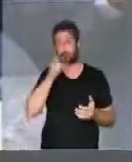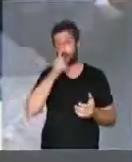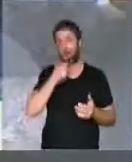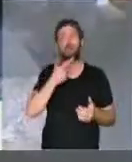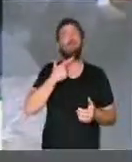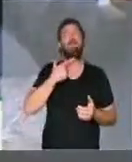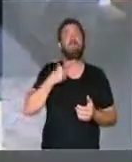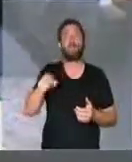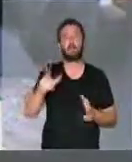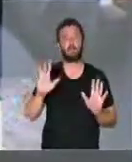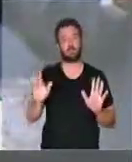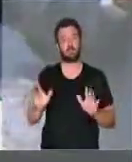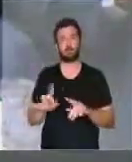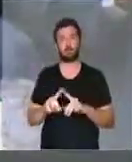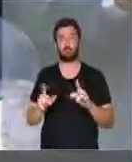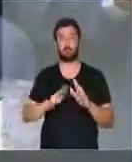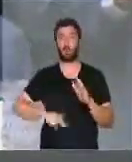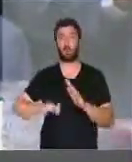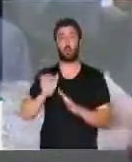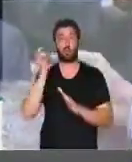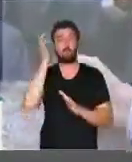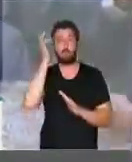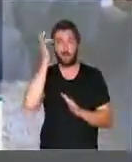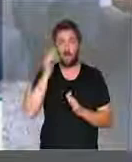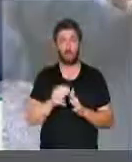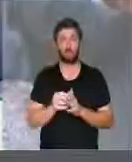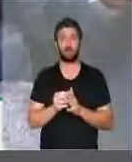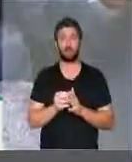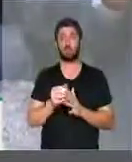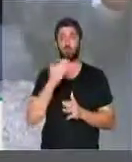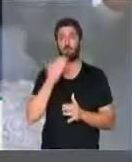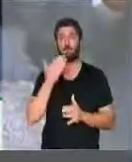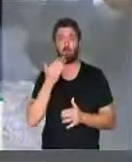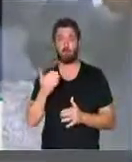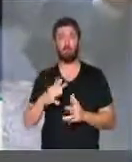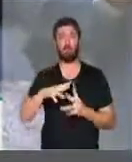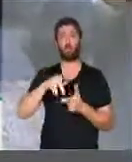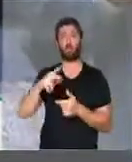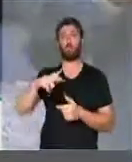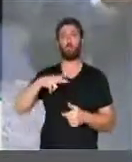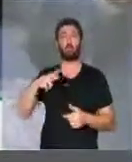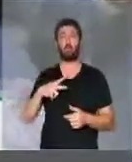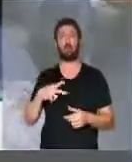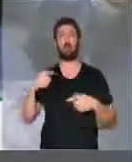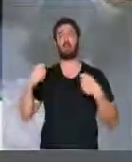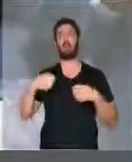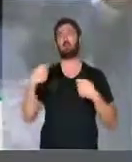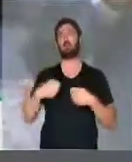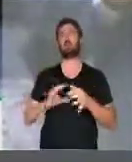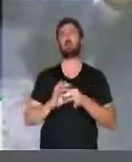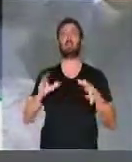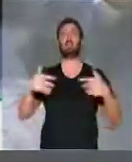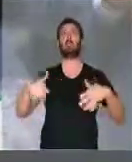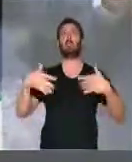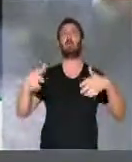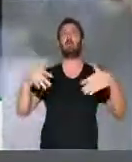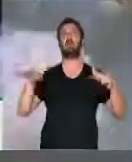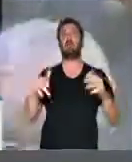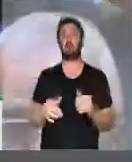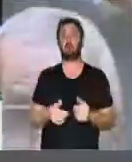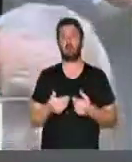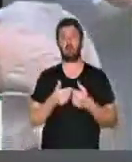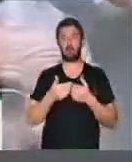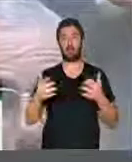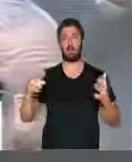obsessão. Tudo que facilitar, favorecer o mundo privado tem que ser concedido, aberto,